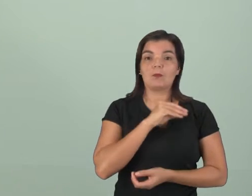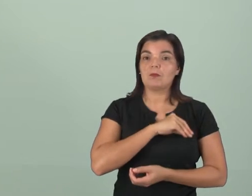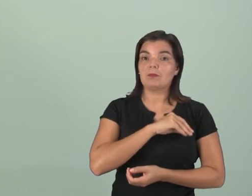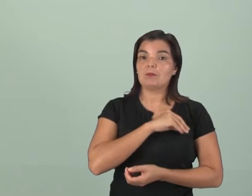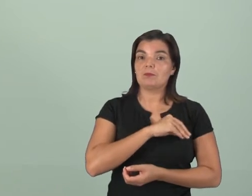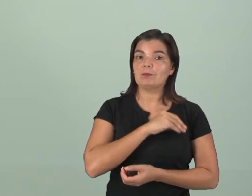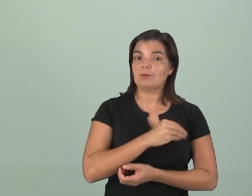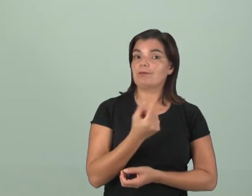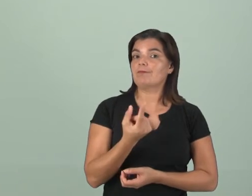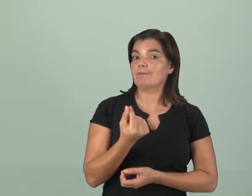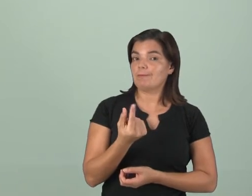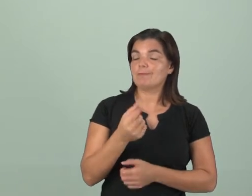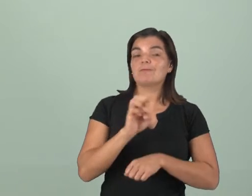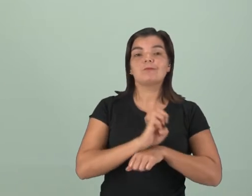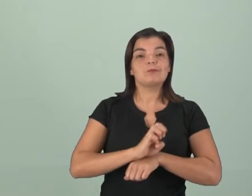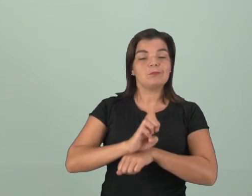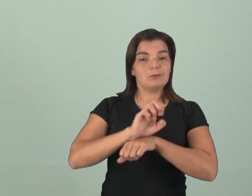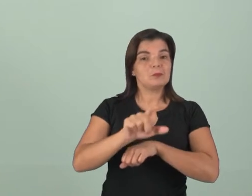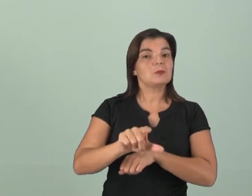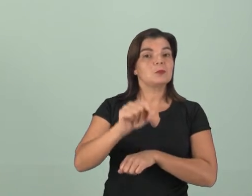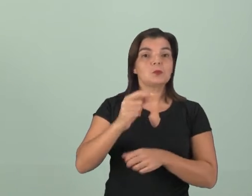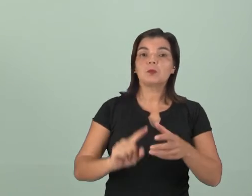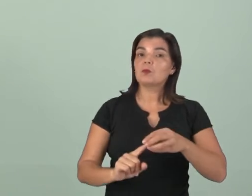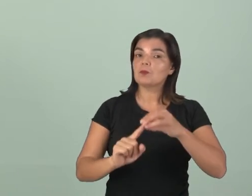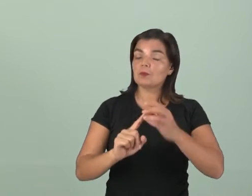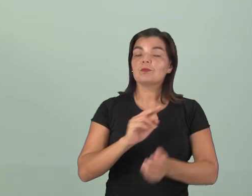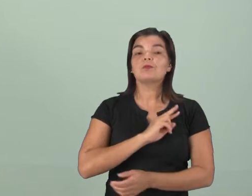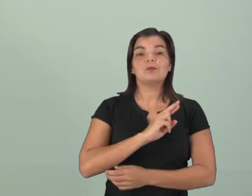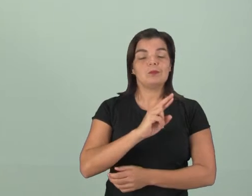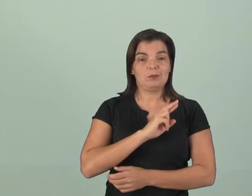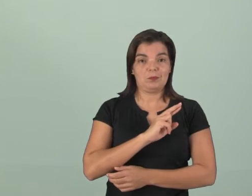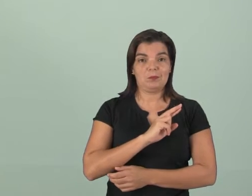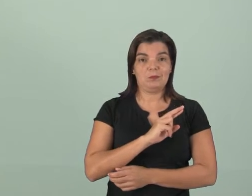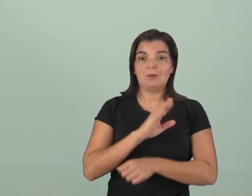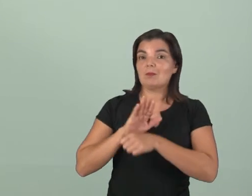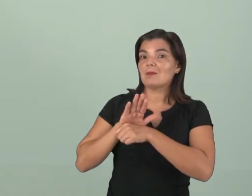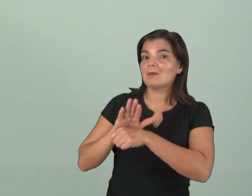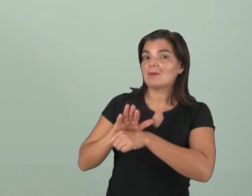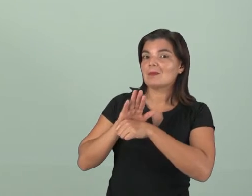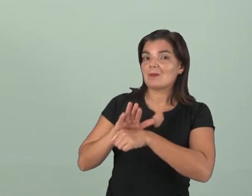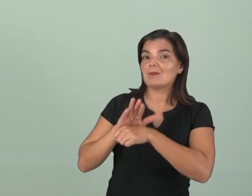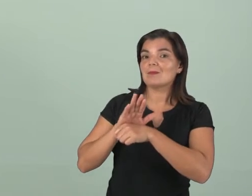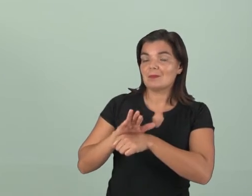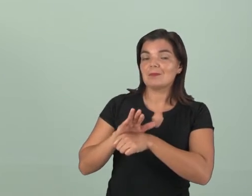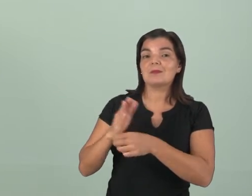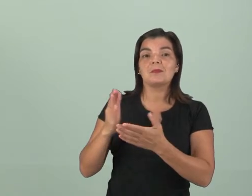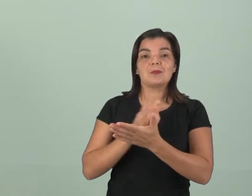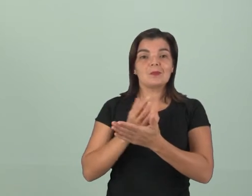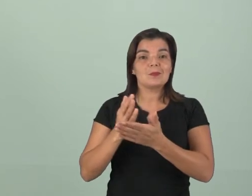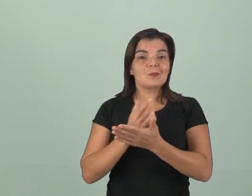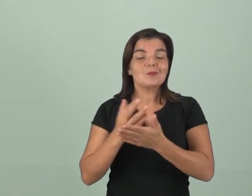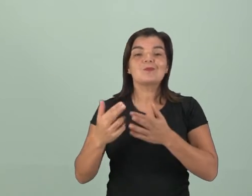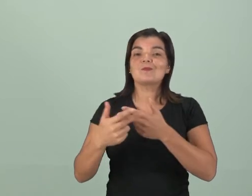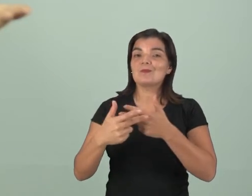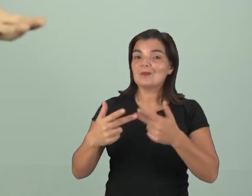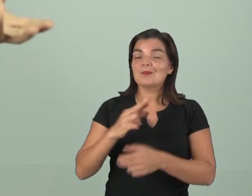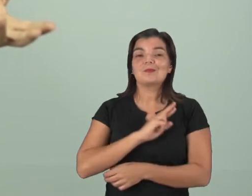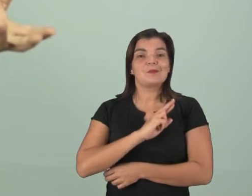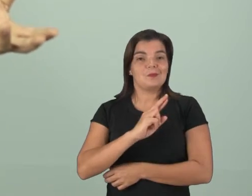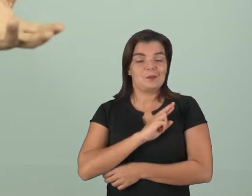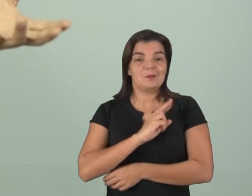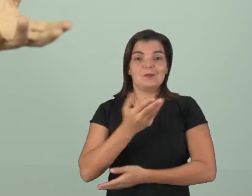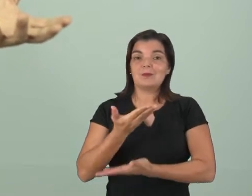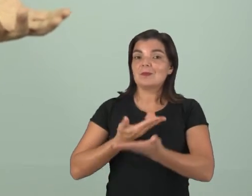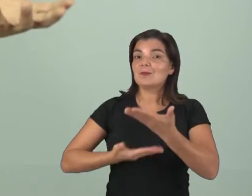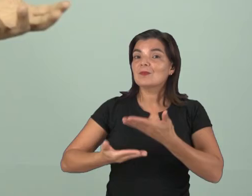Estado, não é? Querer que o Estado privilegie, de alguma maneira, beneficie alguma religião, evidentemente,